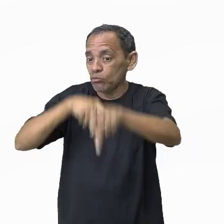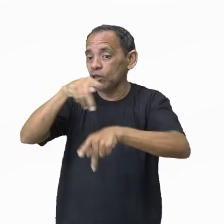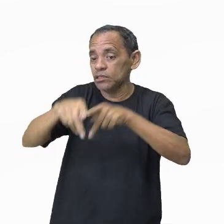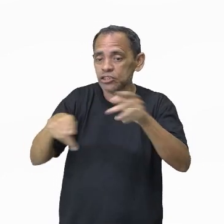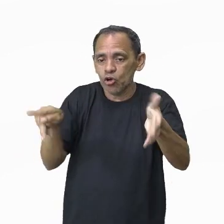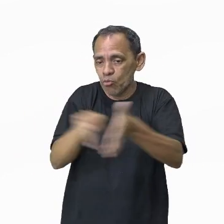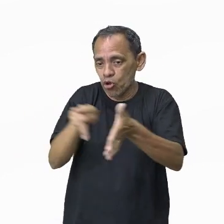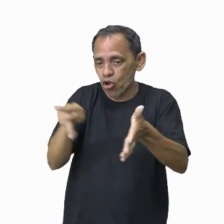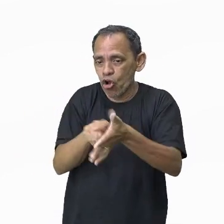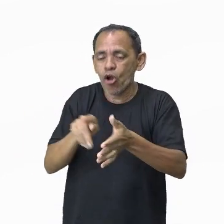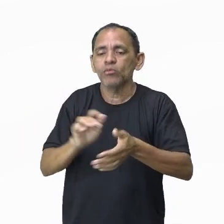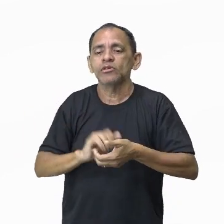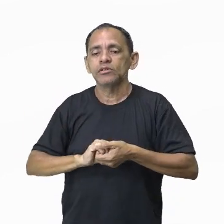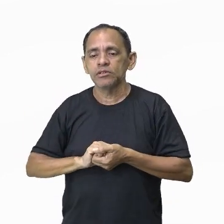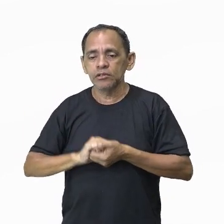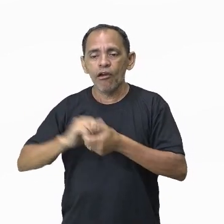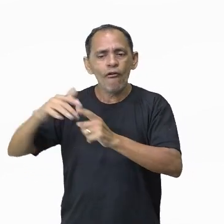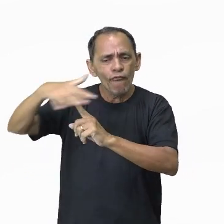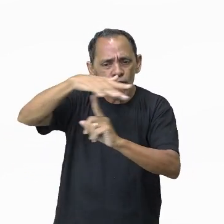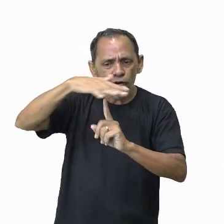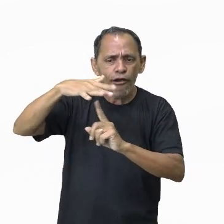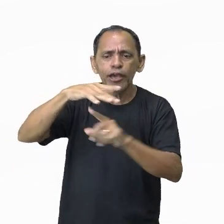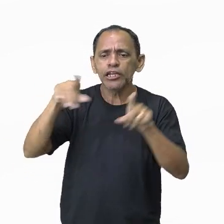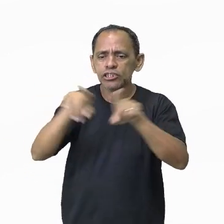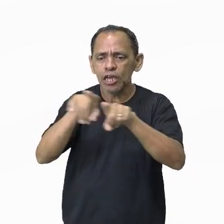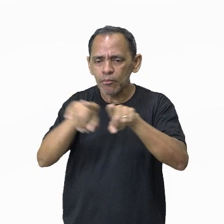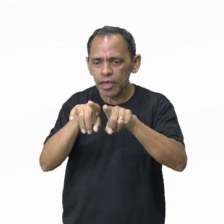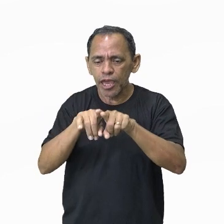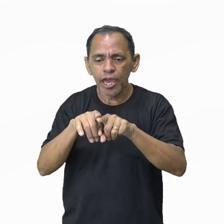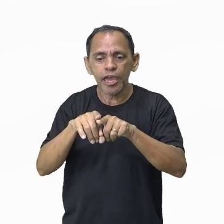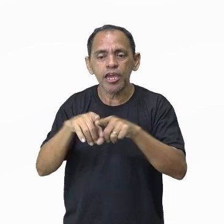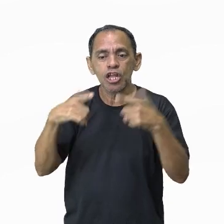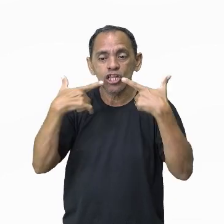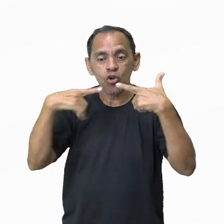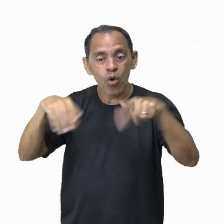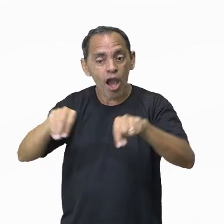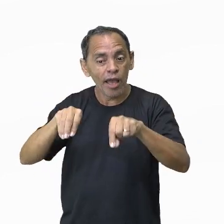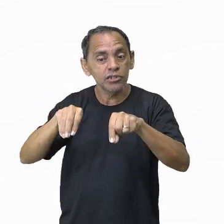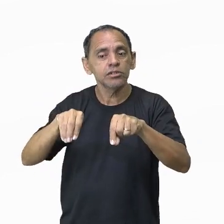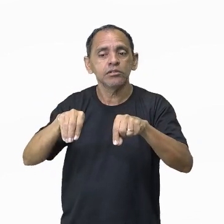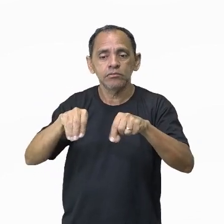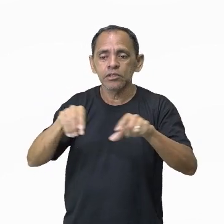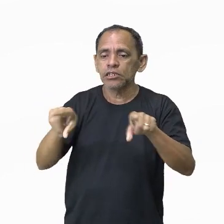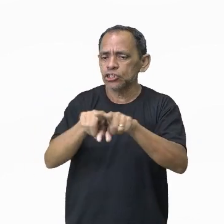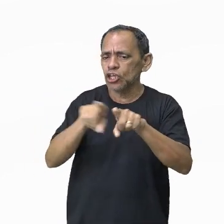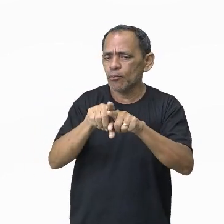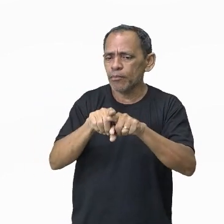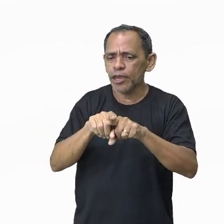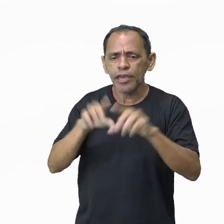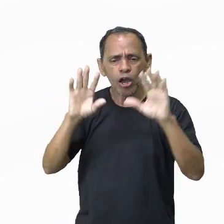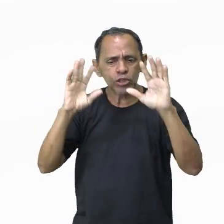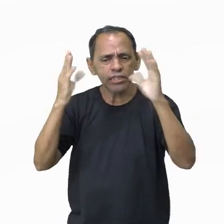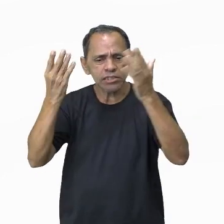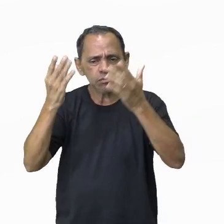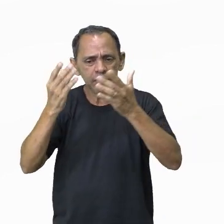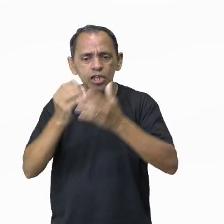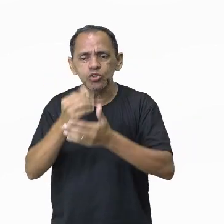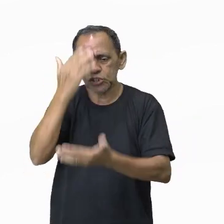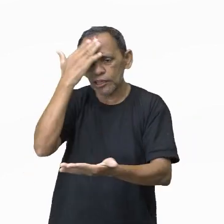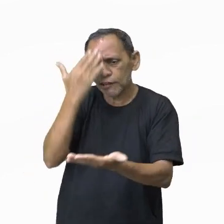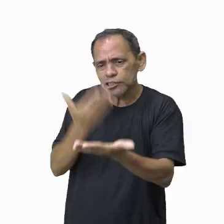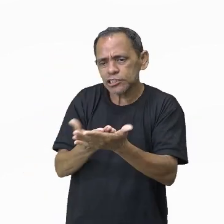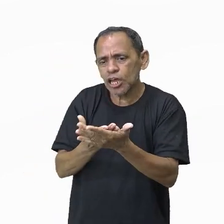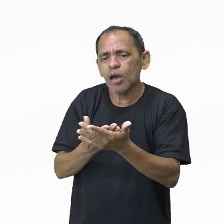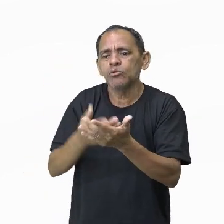linguagens e eventos, né? Que são pensados, criados aí com a intenção de difundir essa cultura,